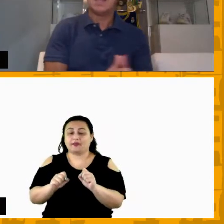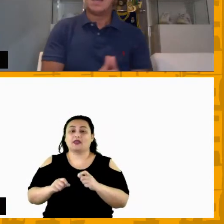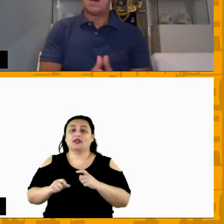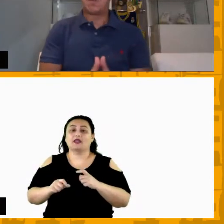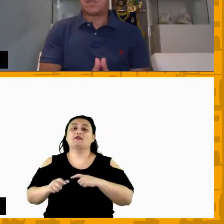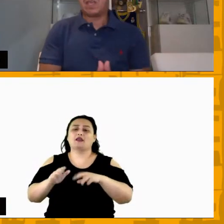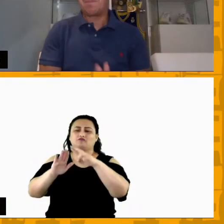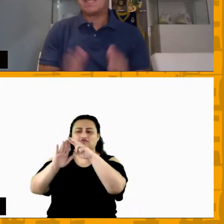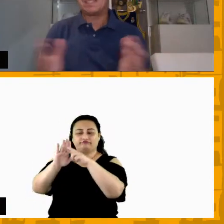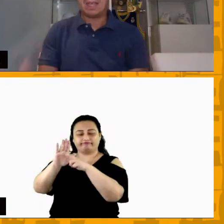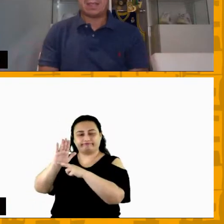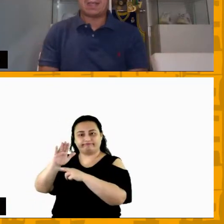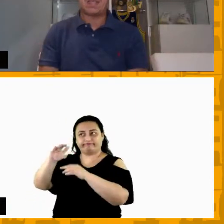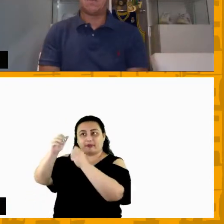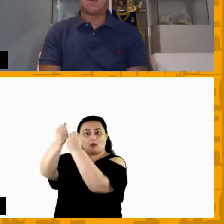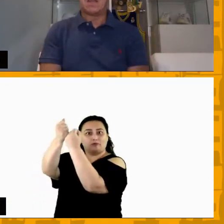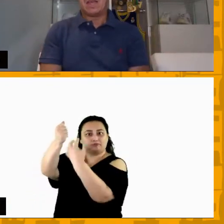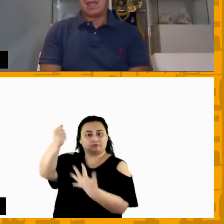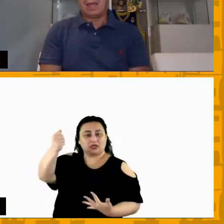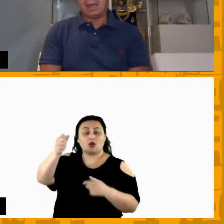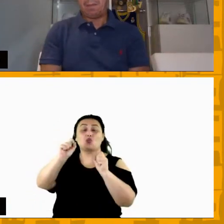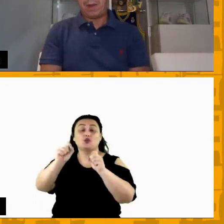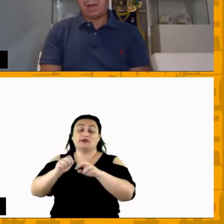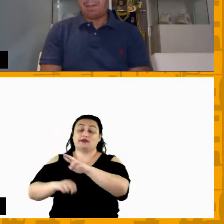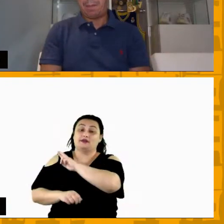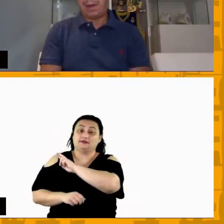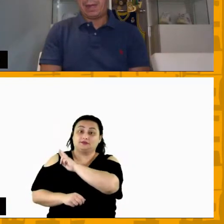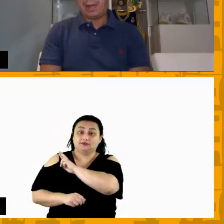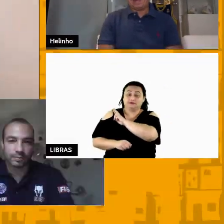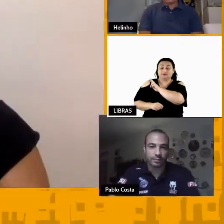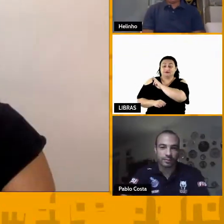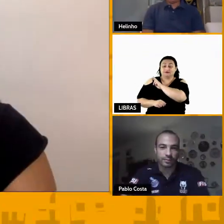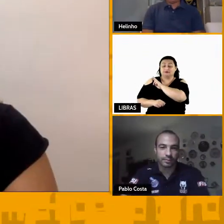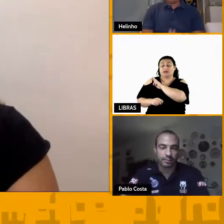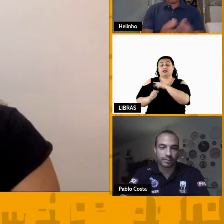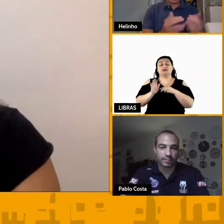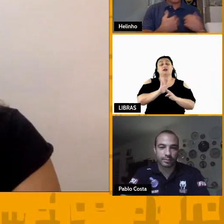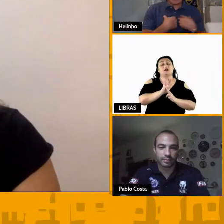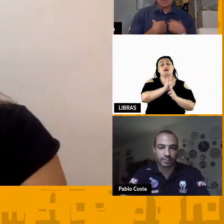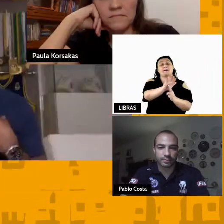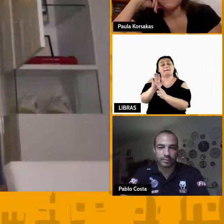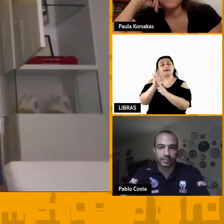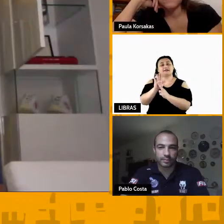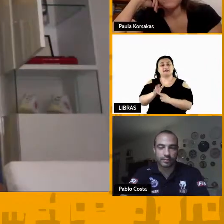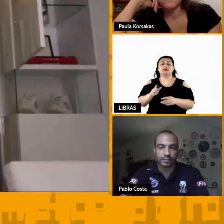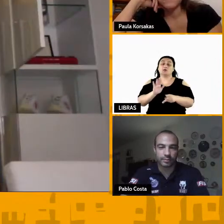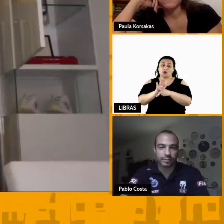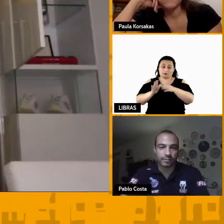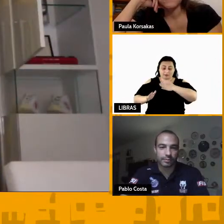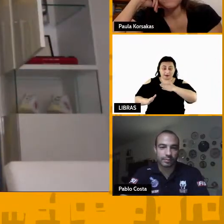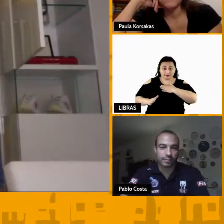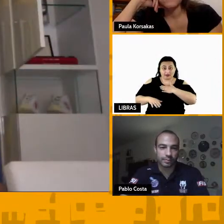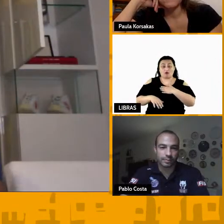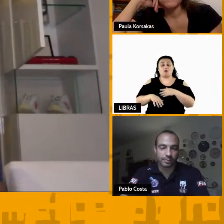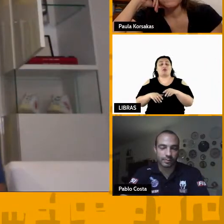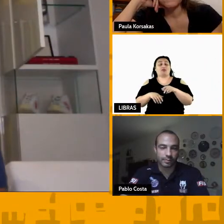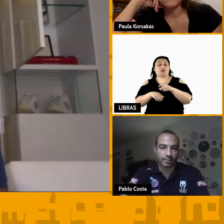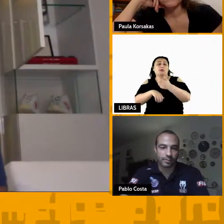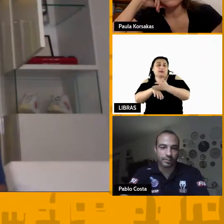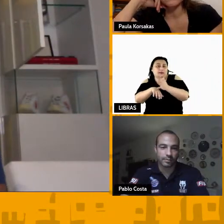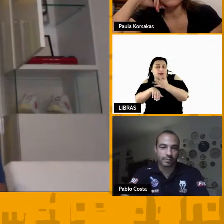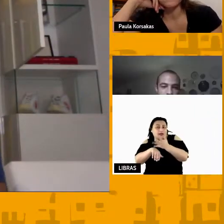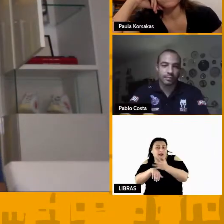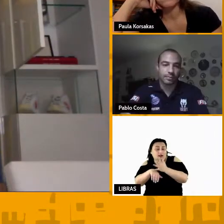hierarquia, ao que representa aquilo tanto mim como técnico como pros